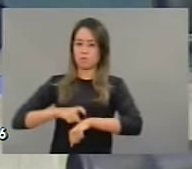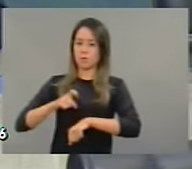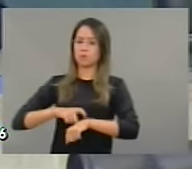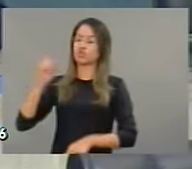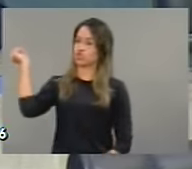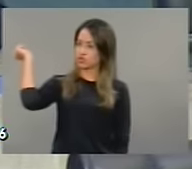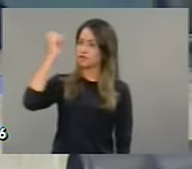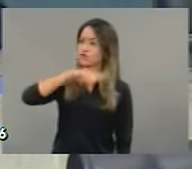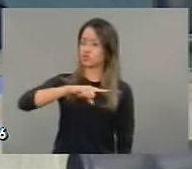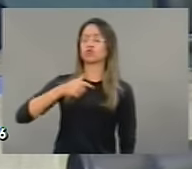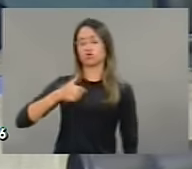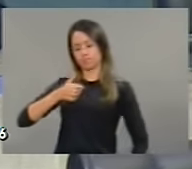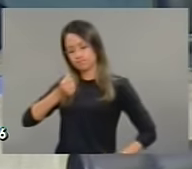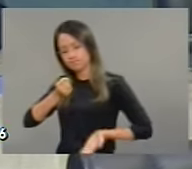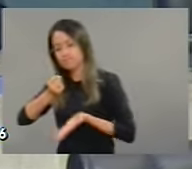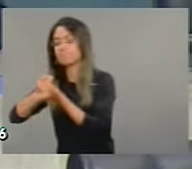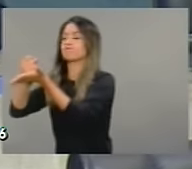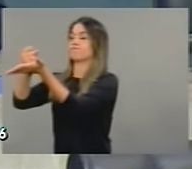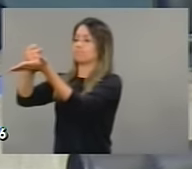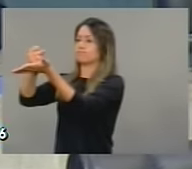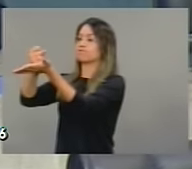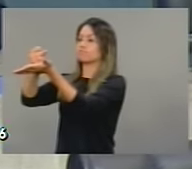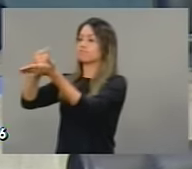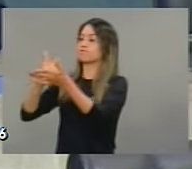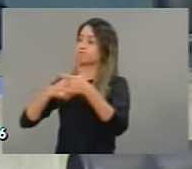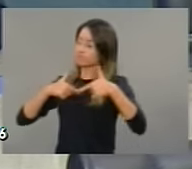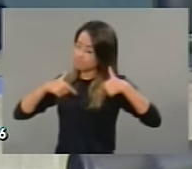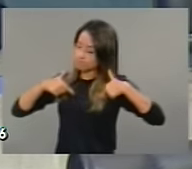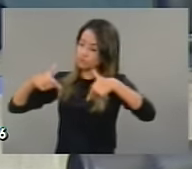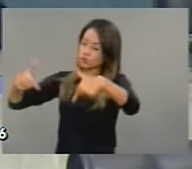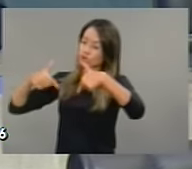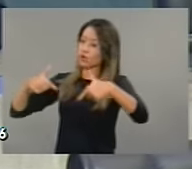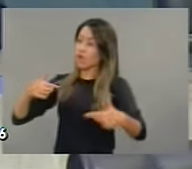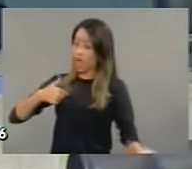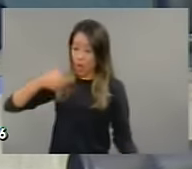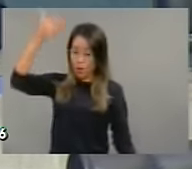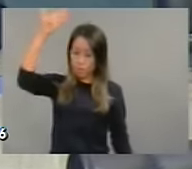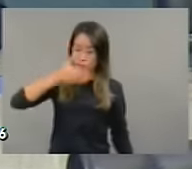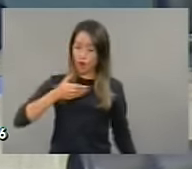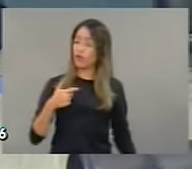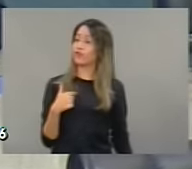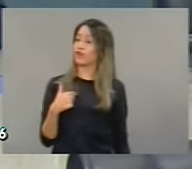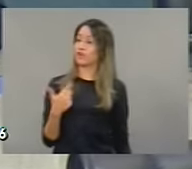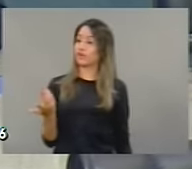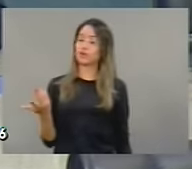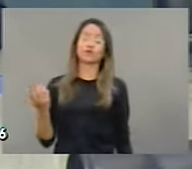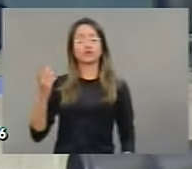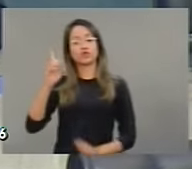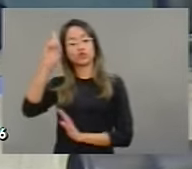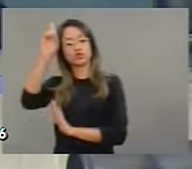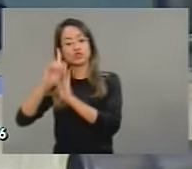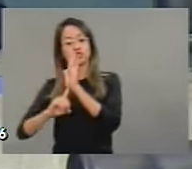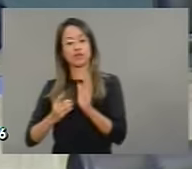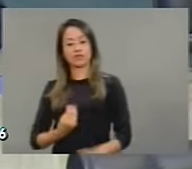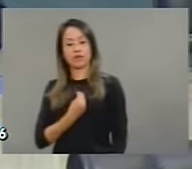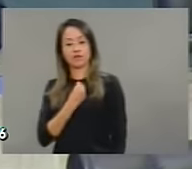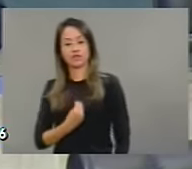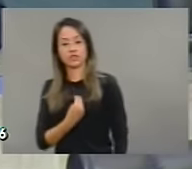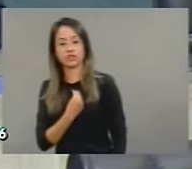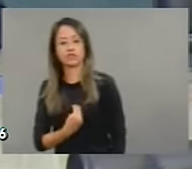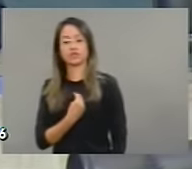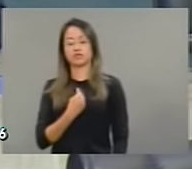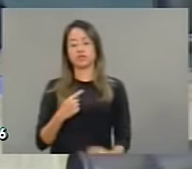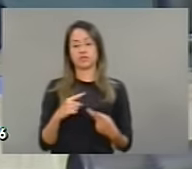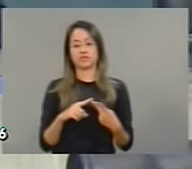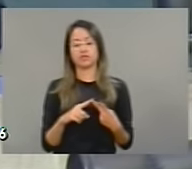passando, venho dar o testemunho da luta de Vossa Excelência pelo direito, pelo direito à vida, pelo fim da